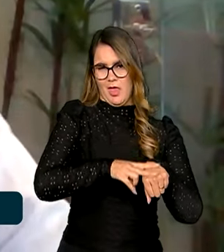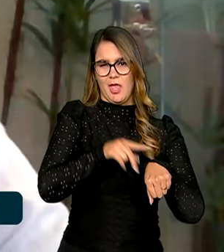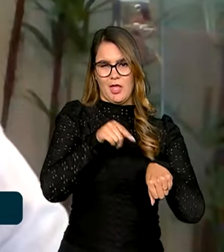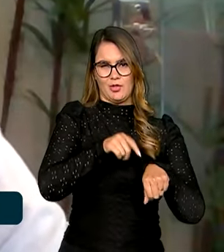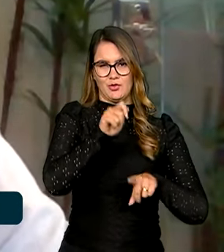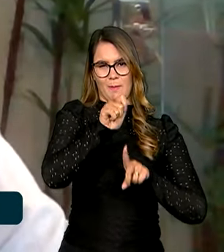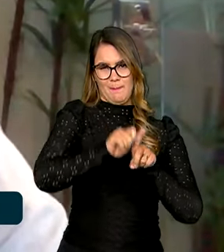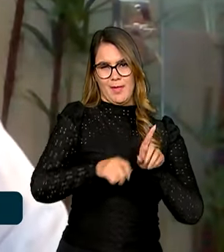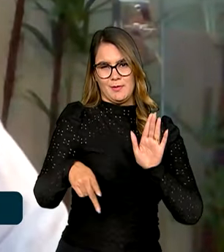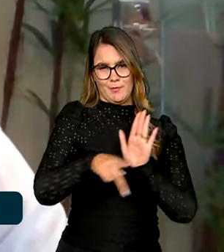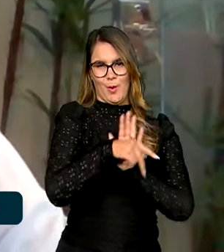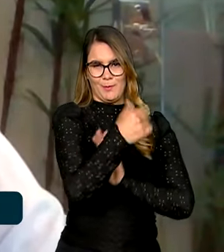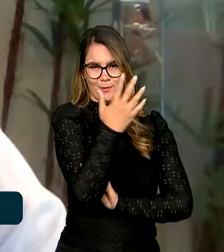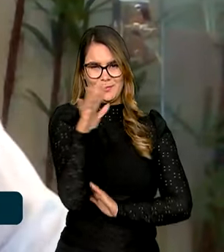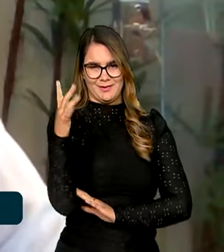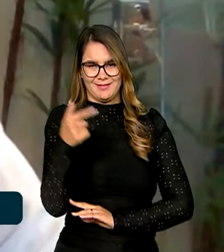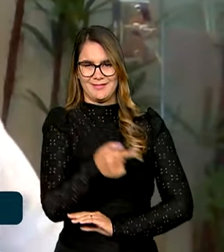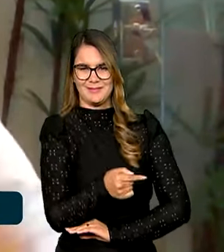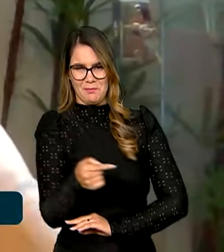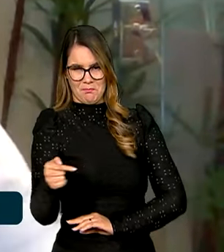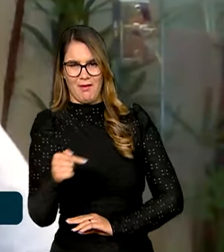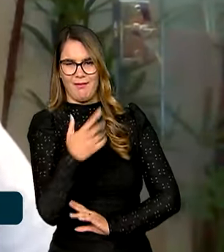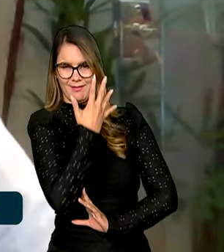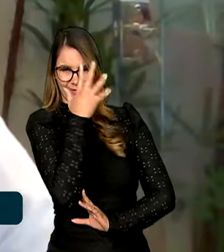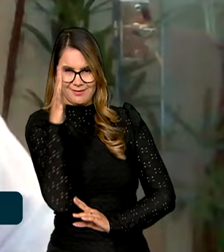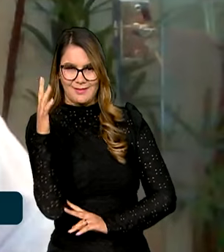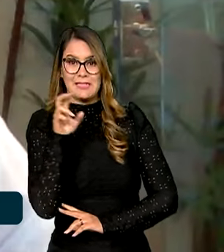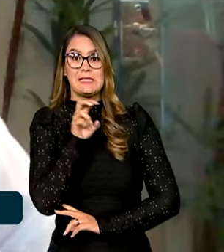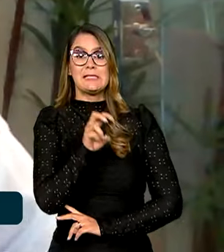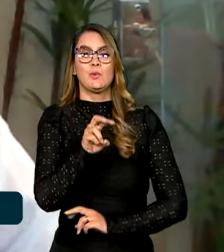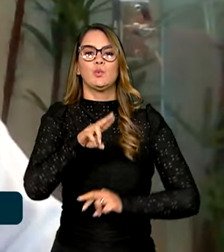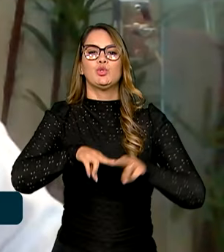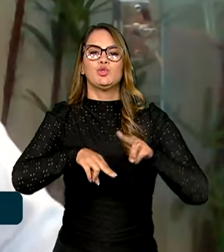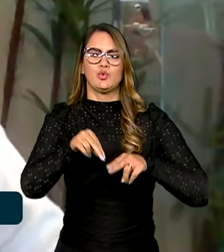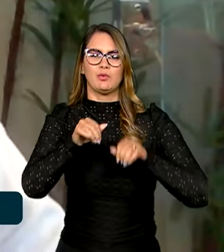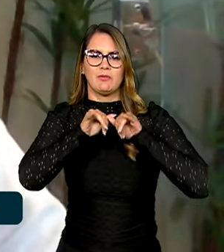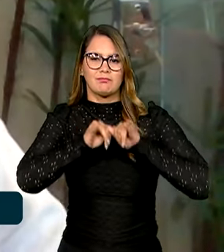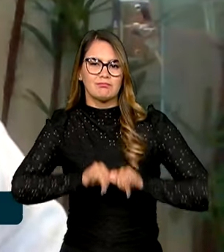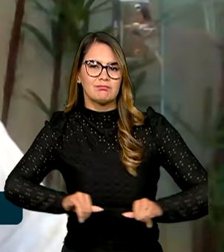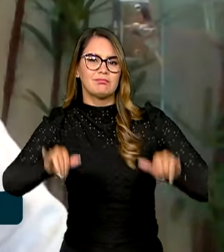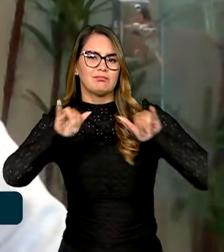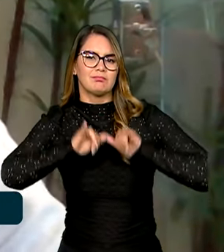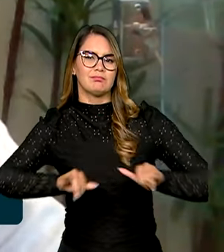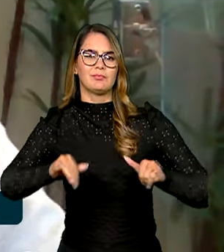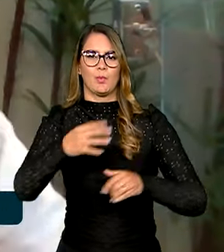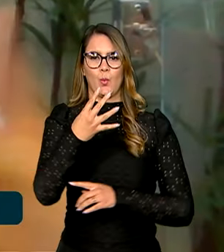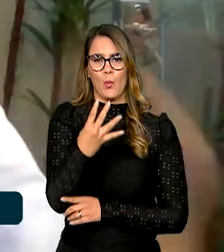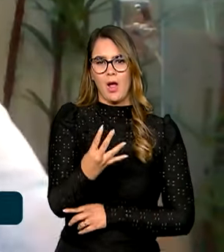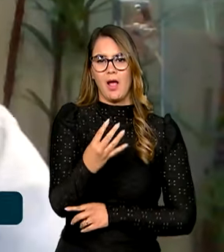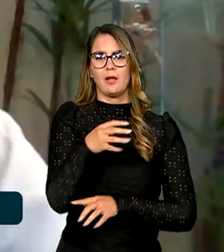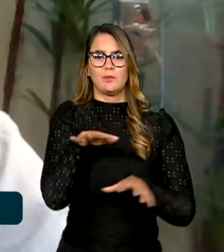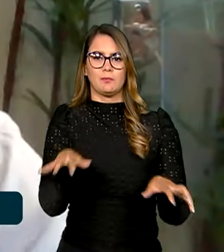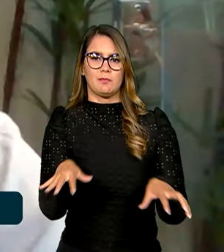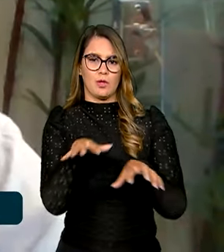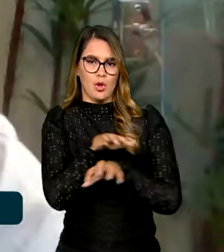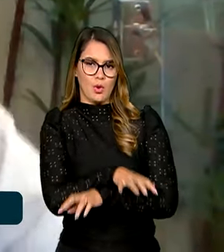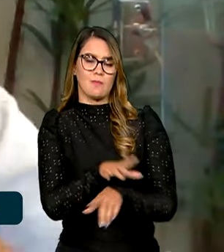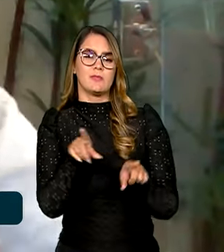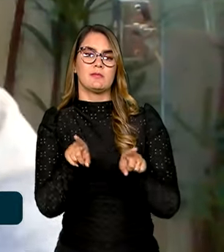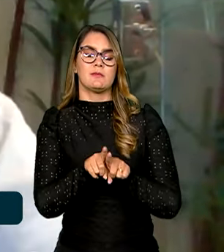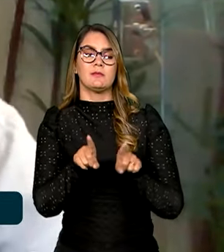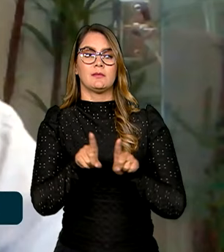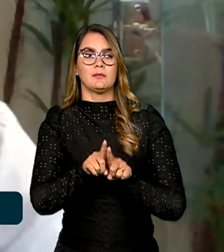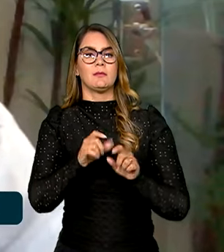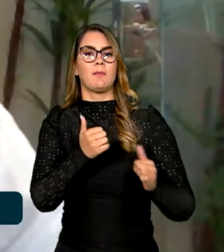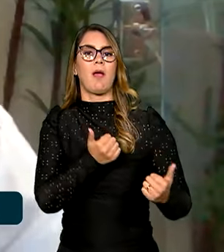o mês do meio ambiente, a semana do meio ambiente, no dia 5 de junho. Queremos lançar os planos para esses quatro biomas, além do